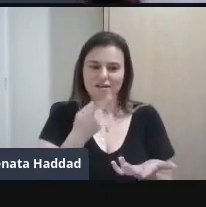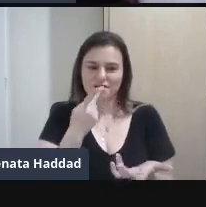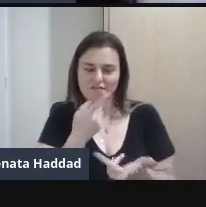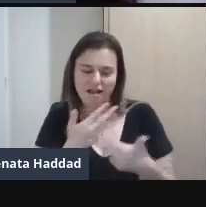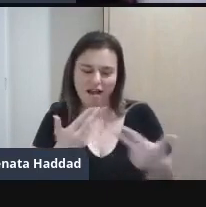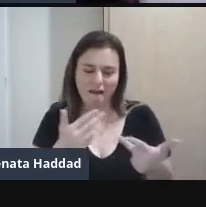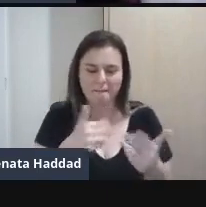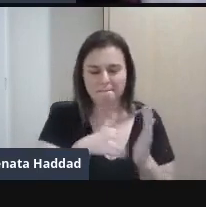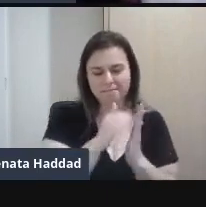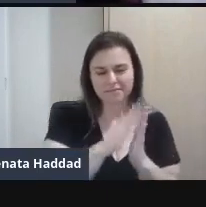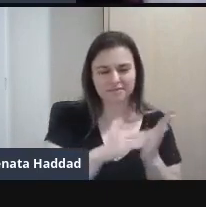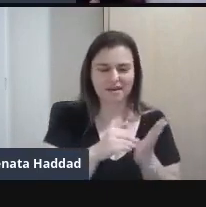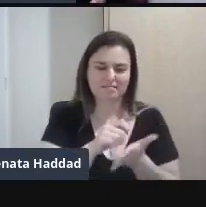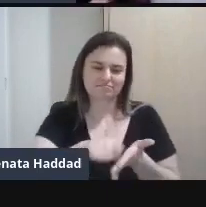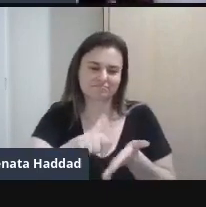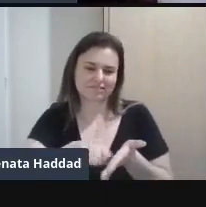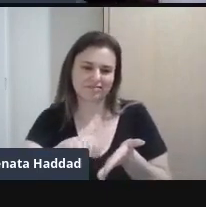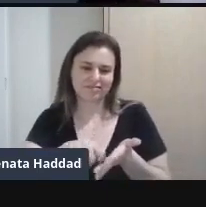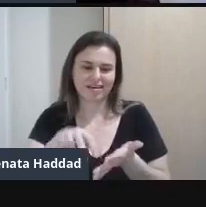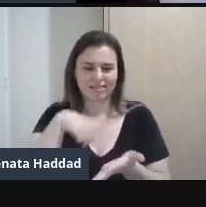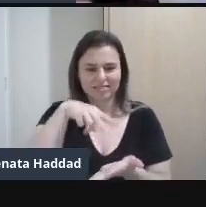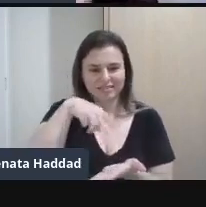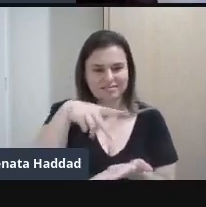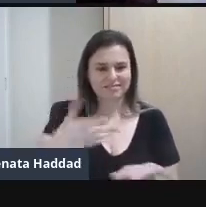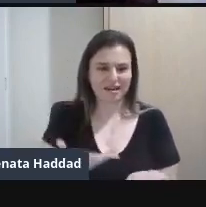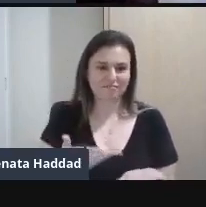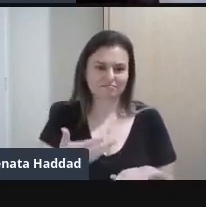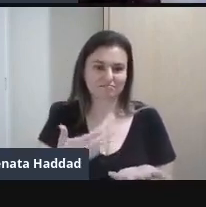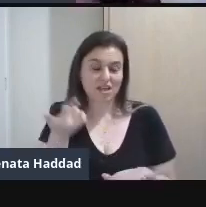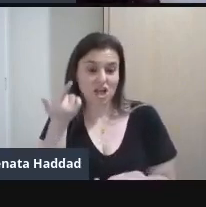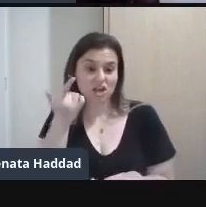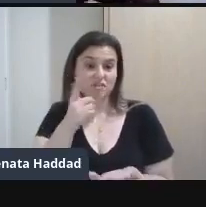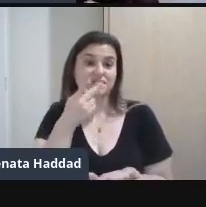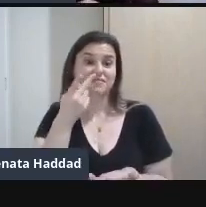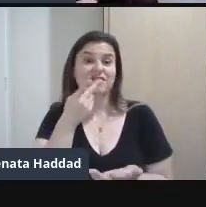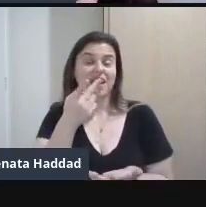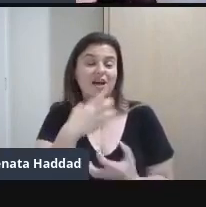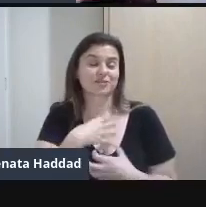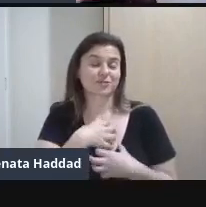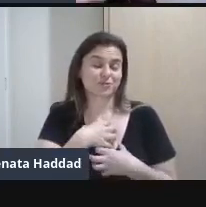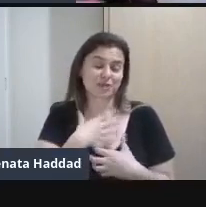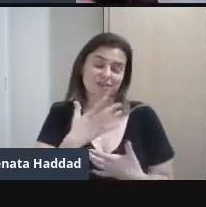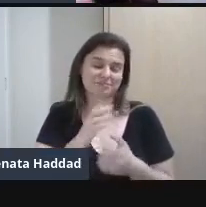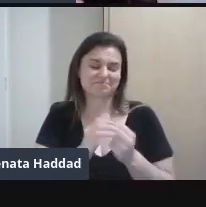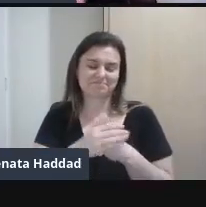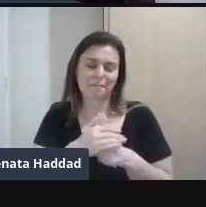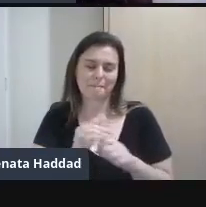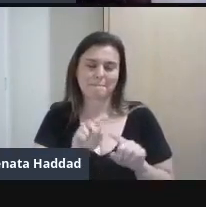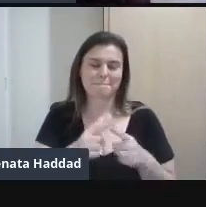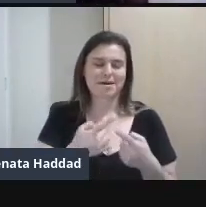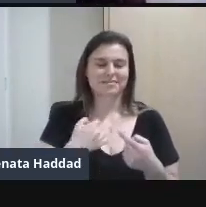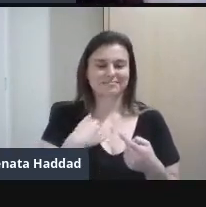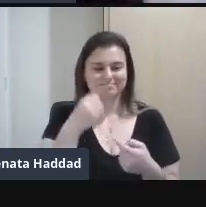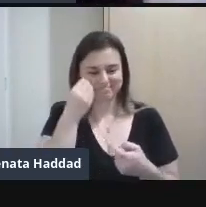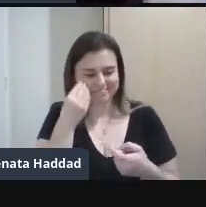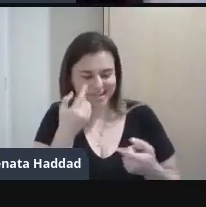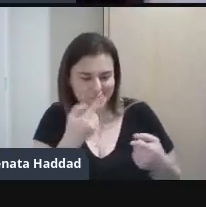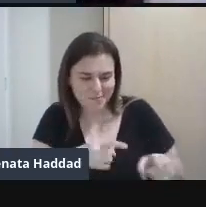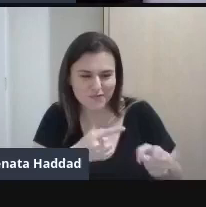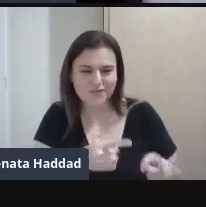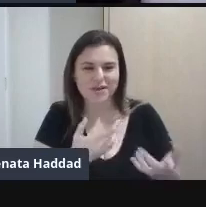dançar Enfim Você conseguir falar De uma maneira velada Mas ainda assim Falar E provocar Essa reflexão